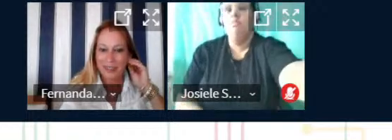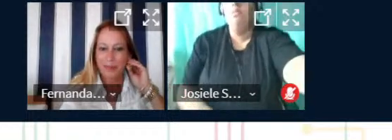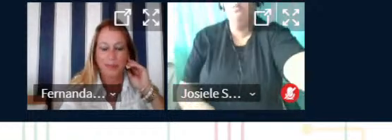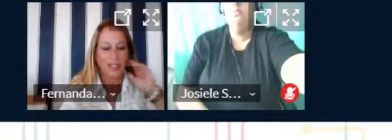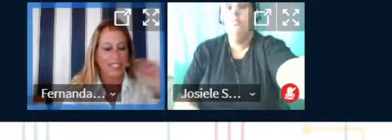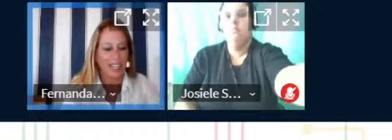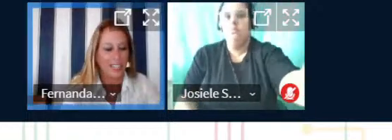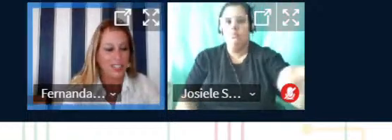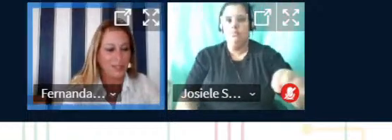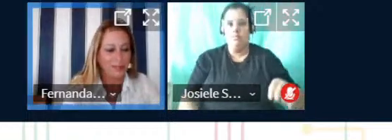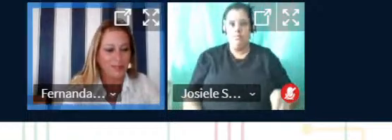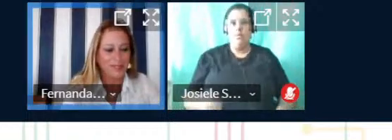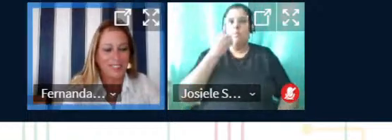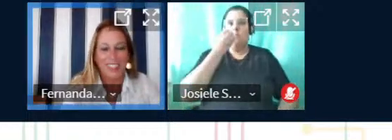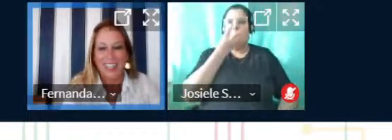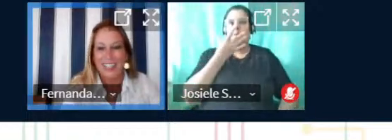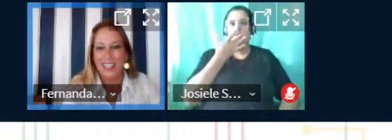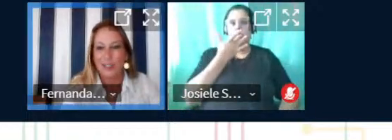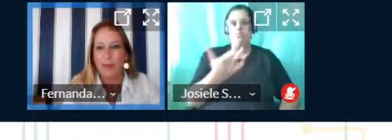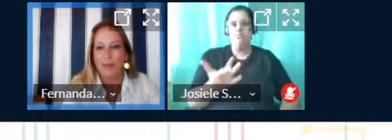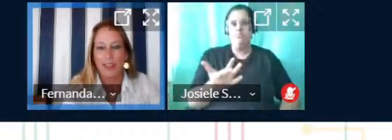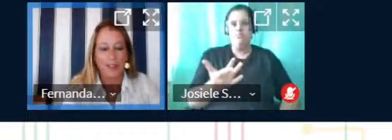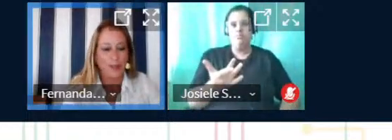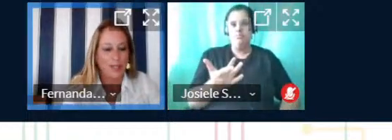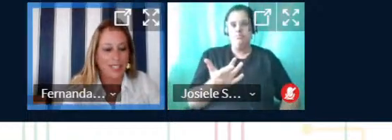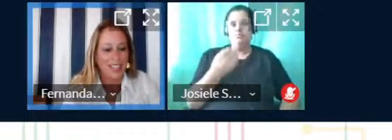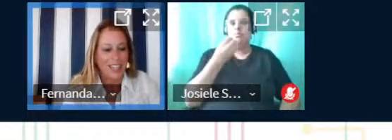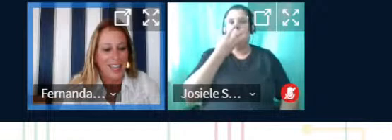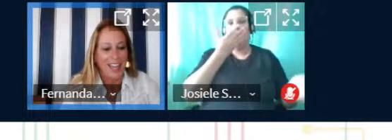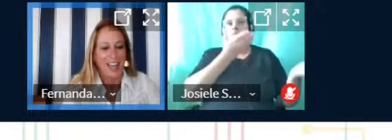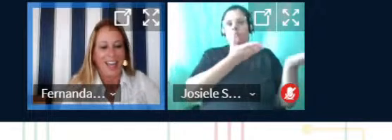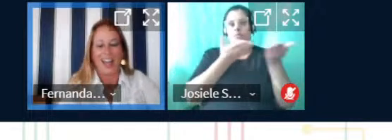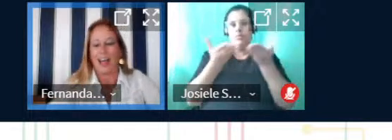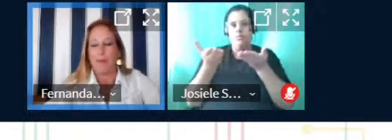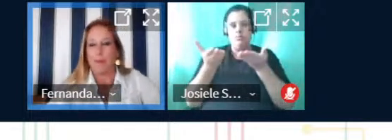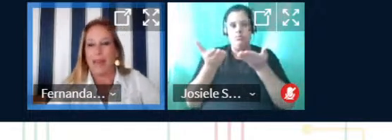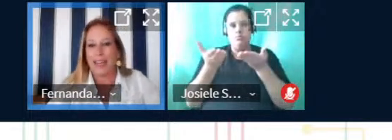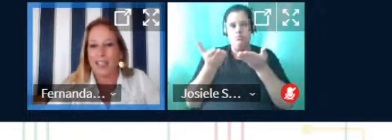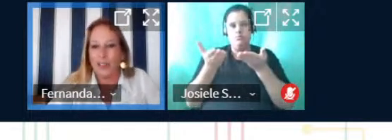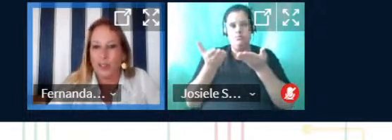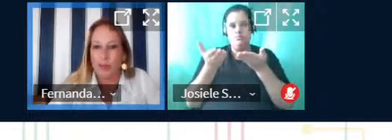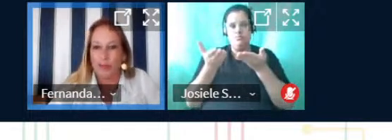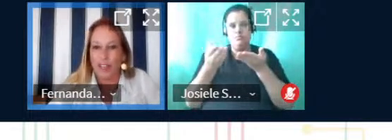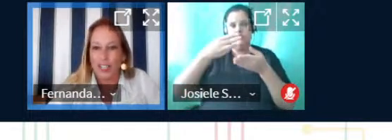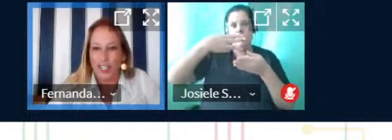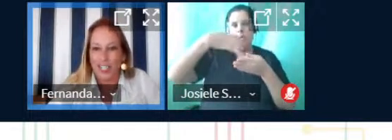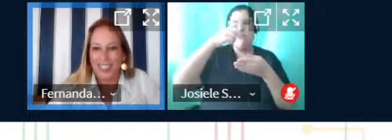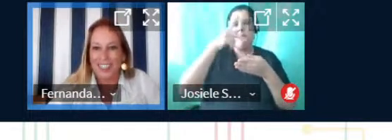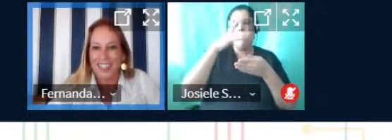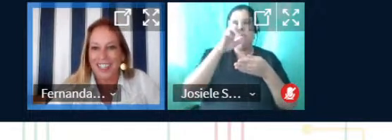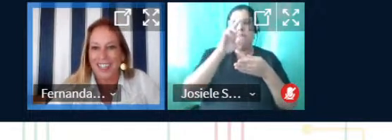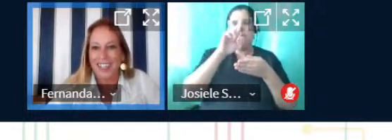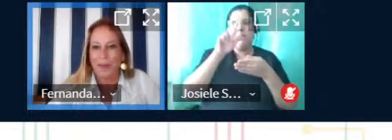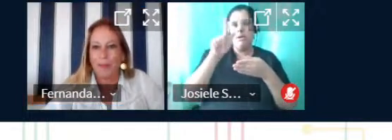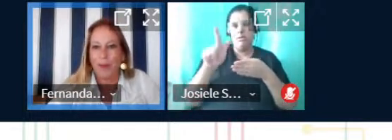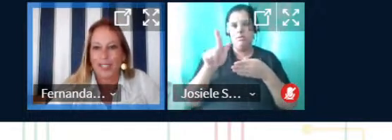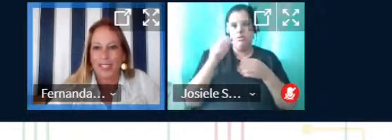Boa tarde, sejam bem-vindos à MEPERB 2020,